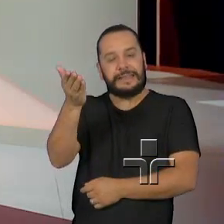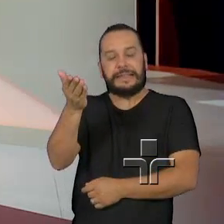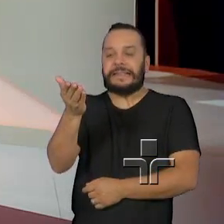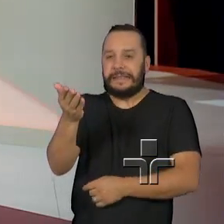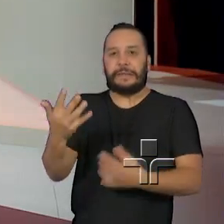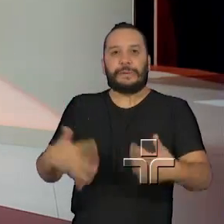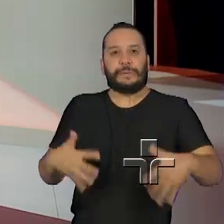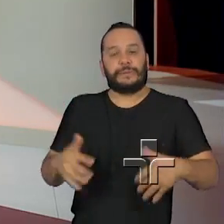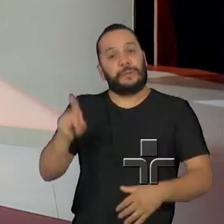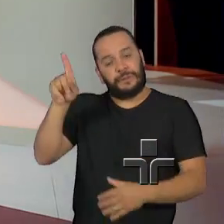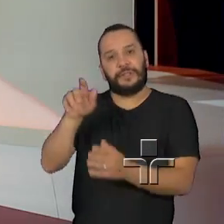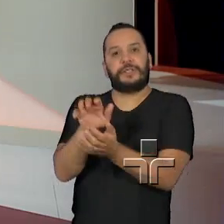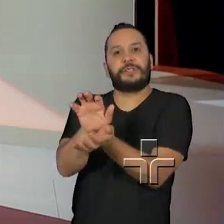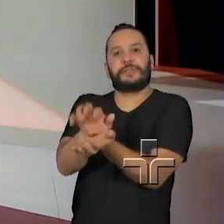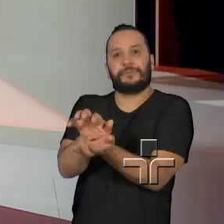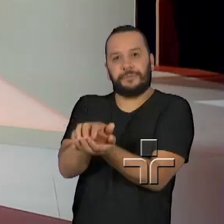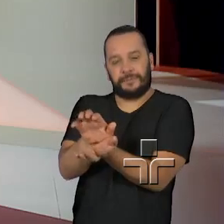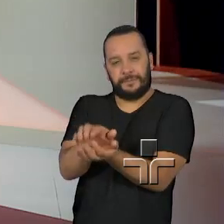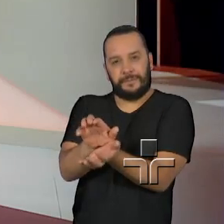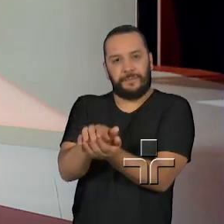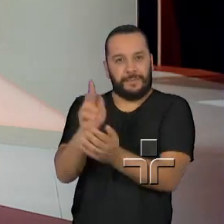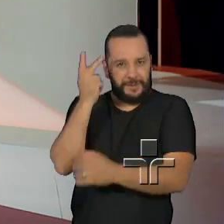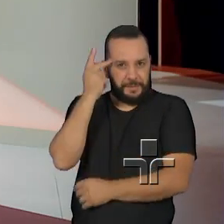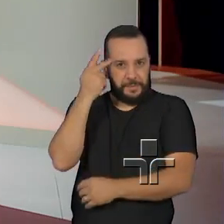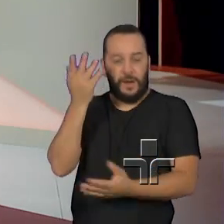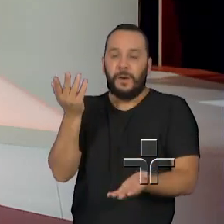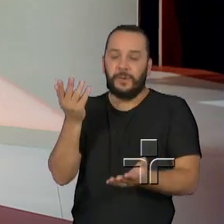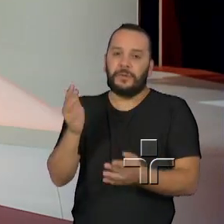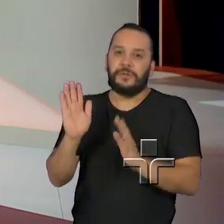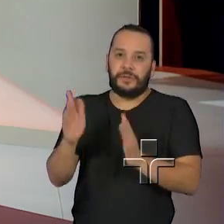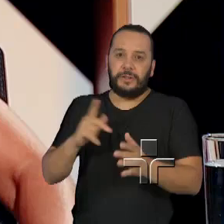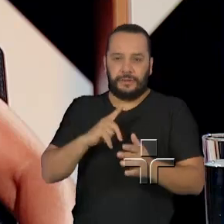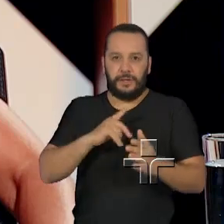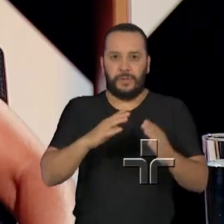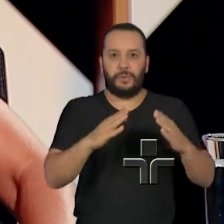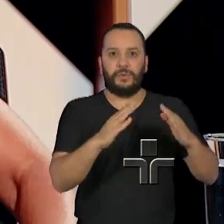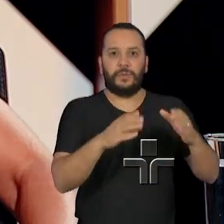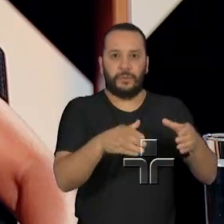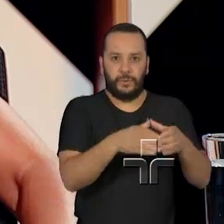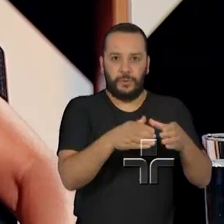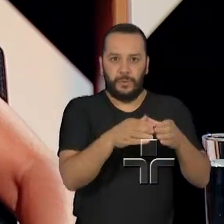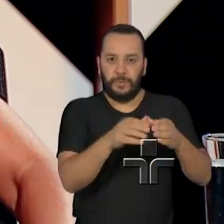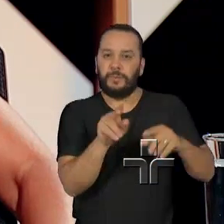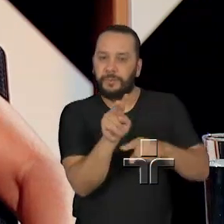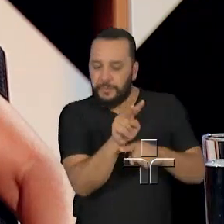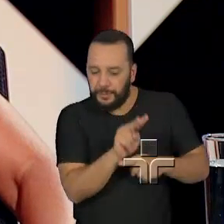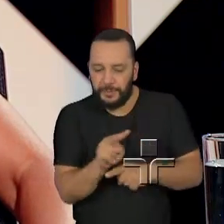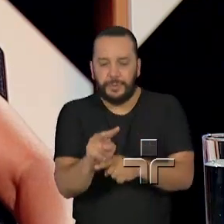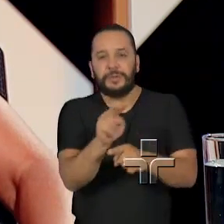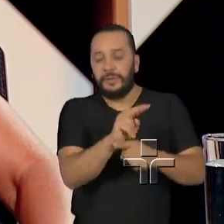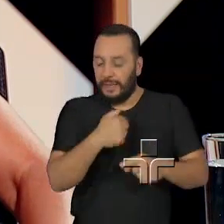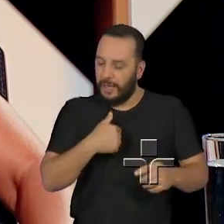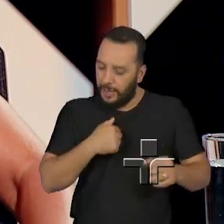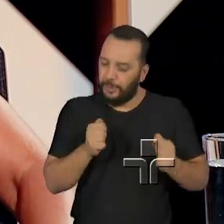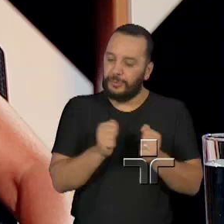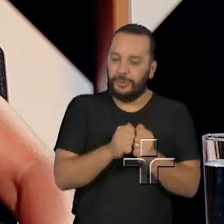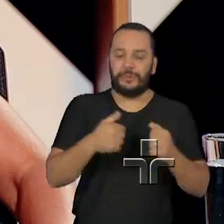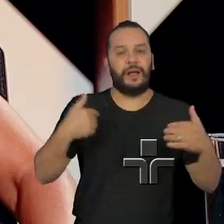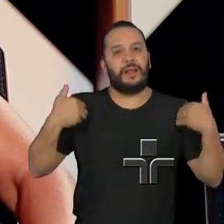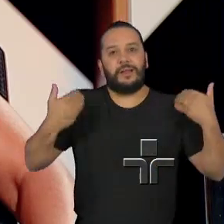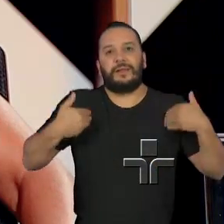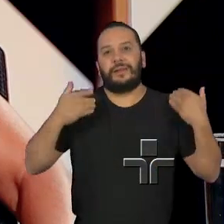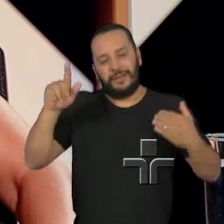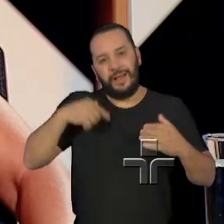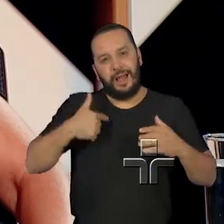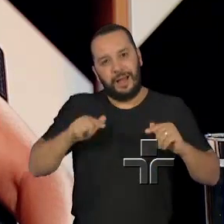Hoje, Jacareí, os eventos promovidos pela Rede Protetiva, da qual a Promotoria de Justiça da Infância integra, com muita alegria, os eventos realizados lá são